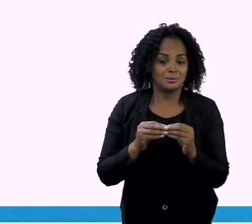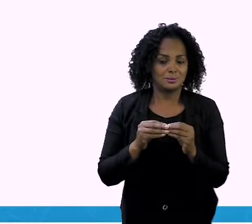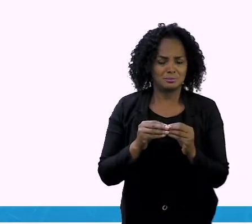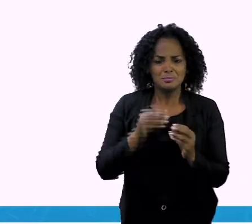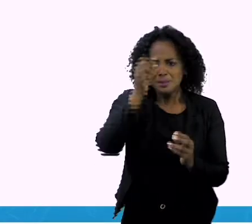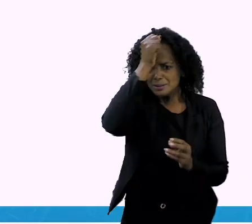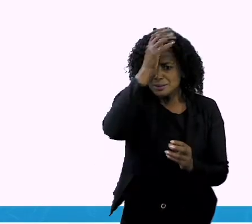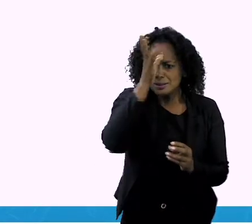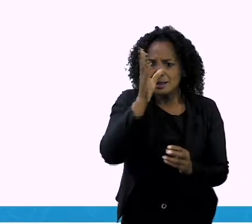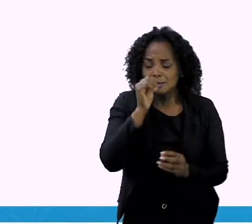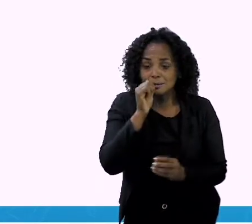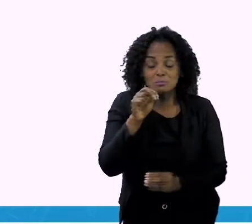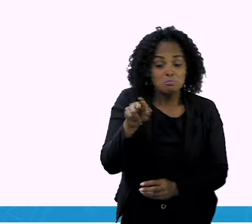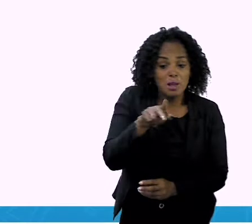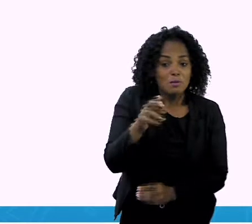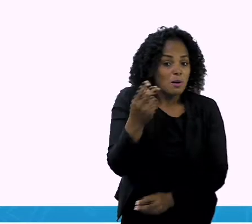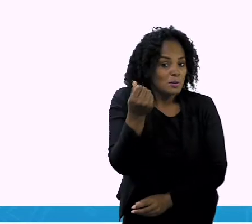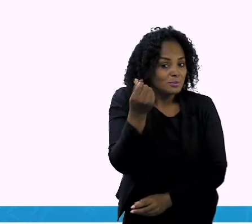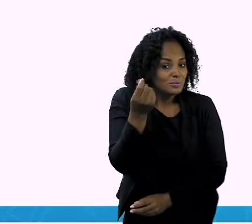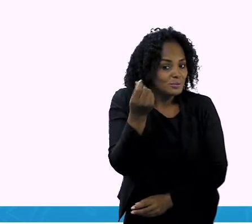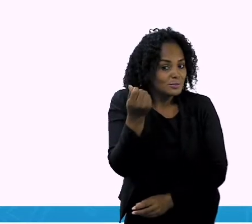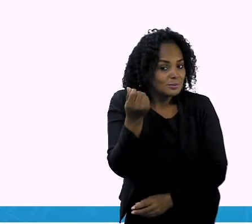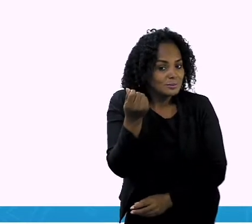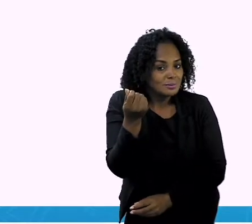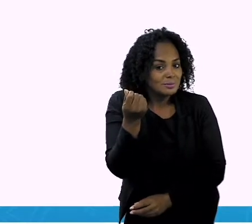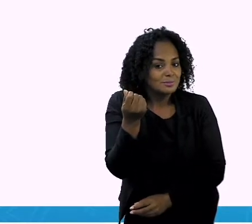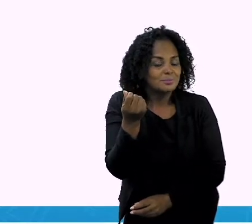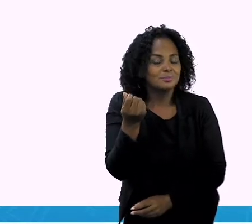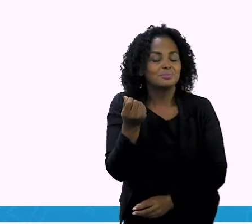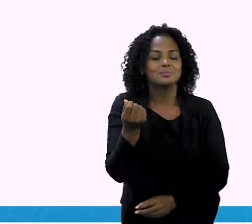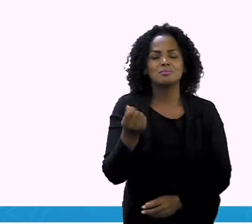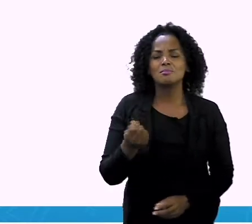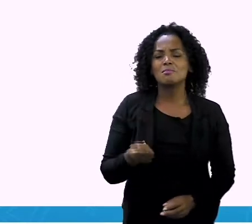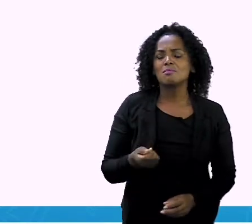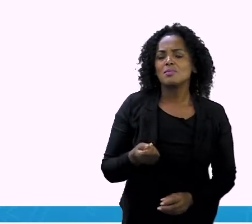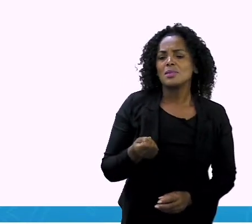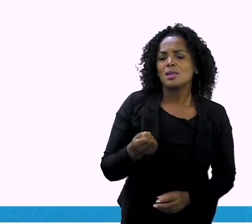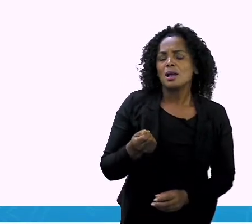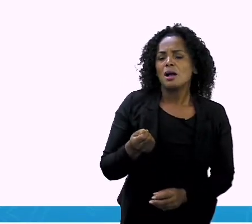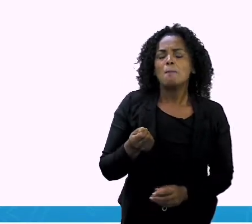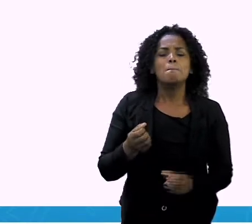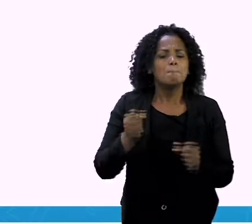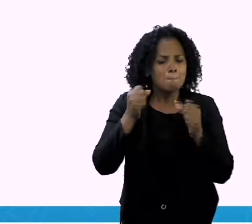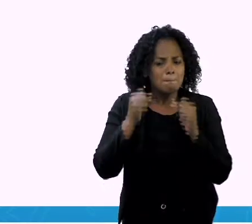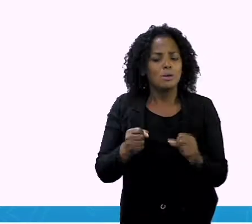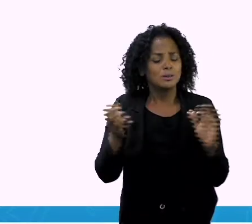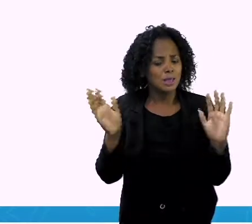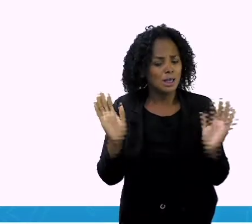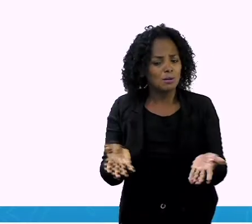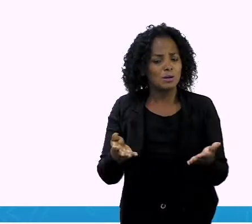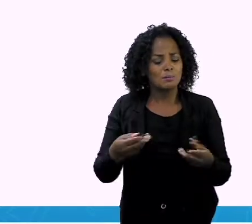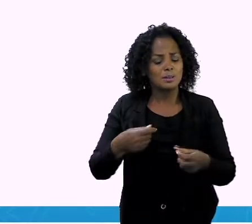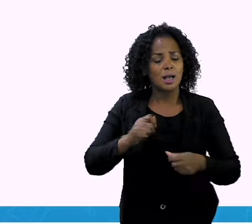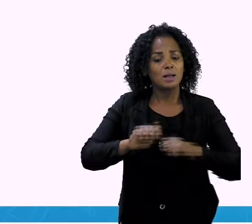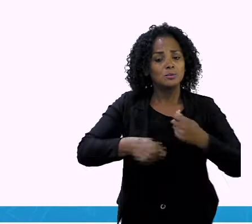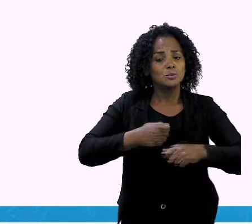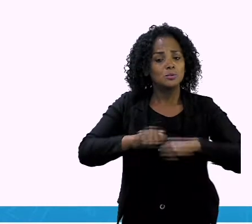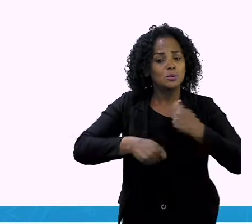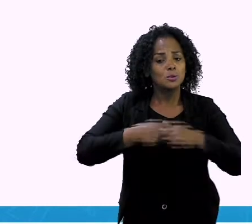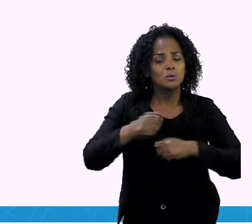galinha é como se fosse dinheiro. O senhor pode me dar troco, por favor?